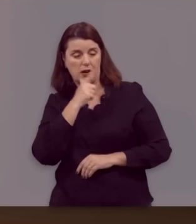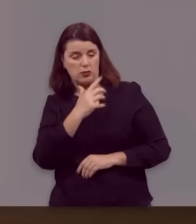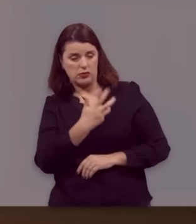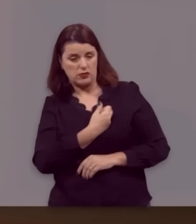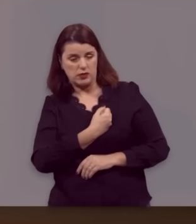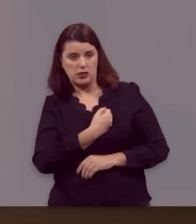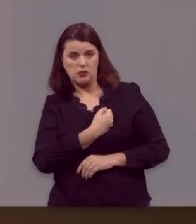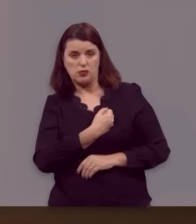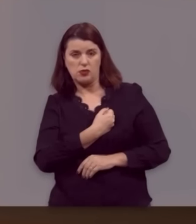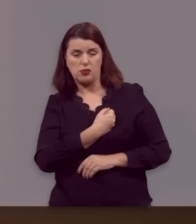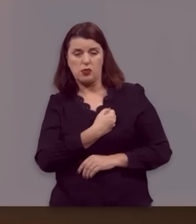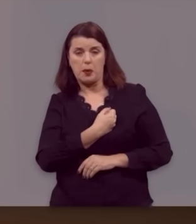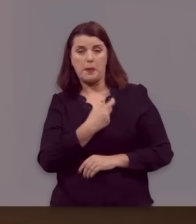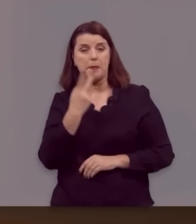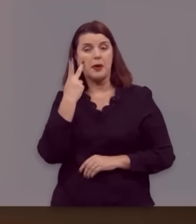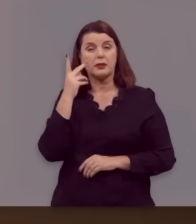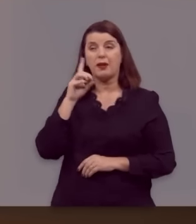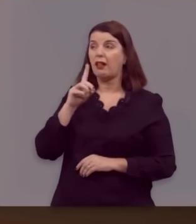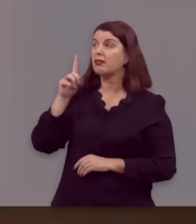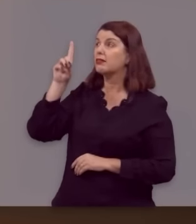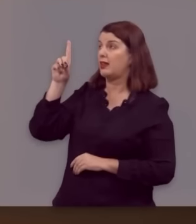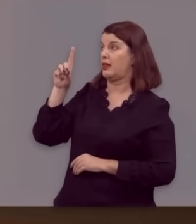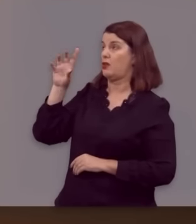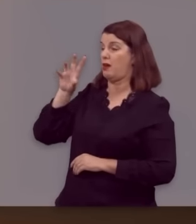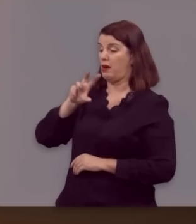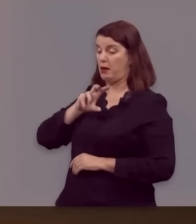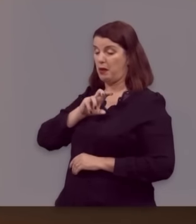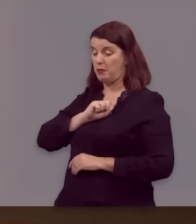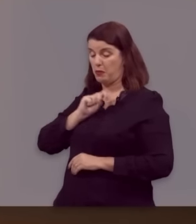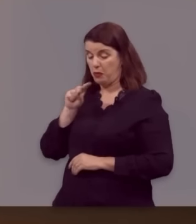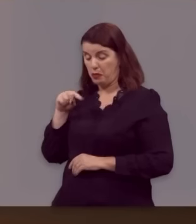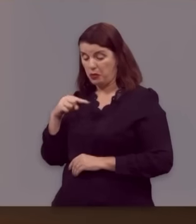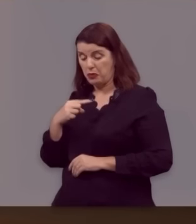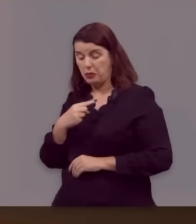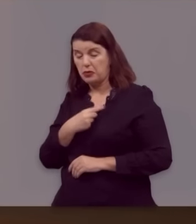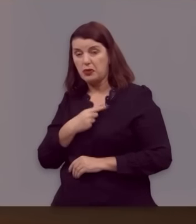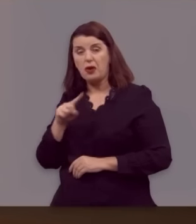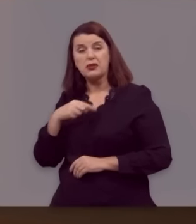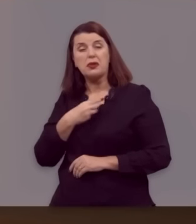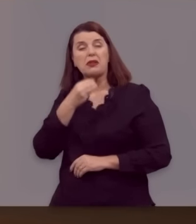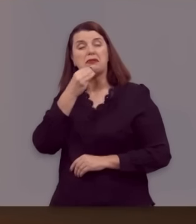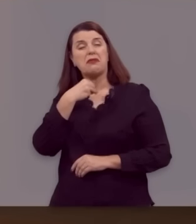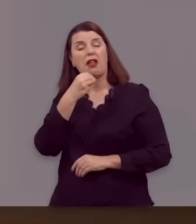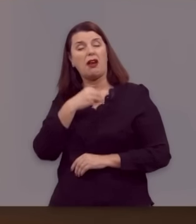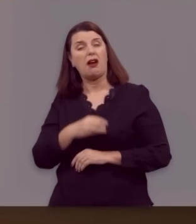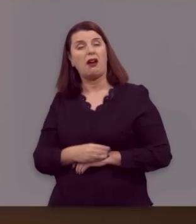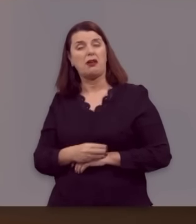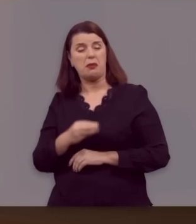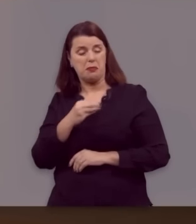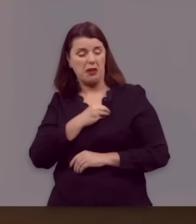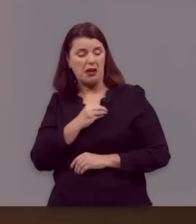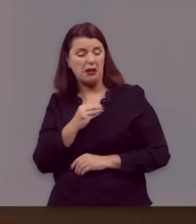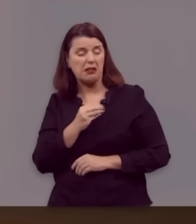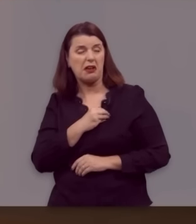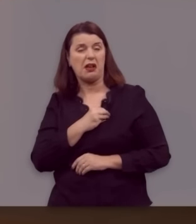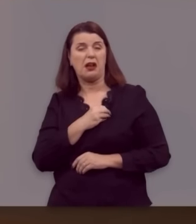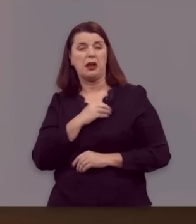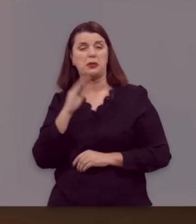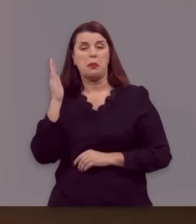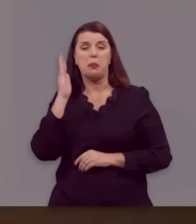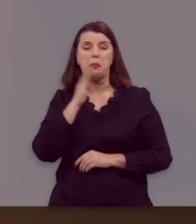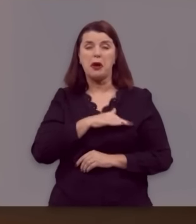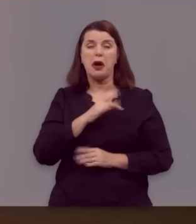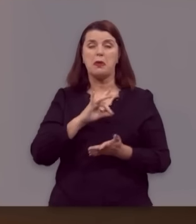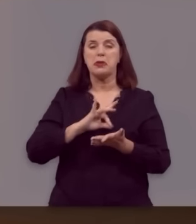salvo, mas ao Deus que amou-nos quando éramos fracos, ímpios, pecadores